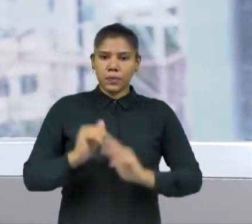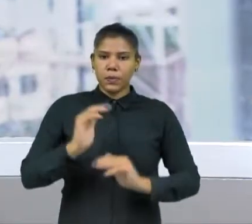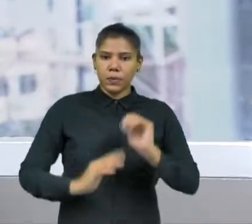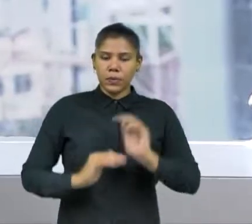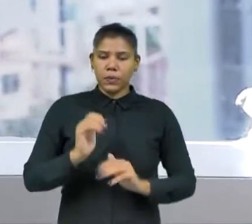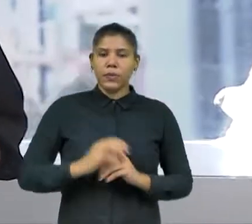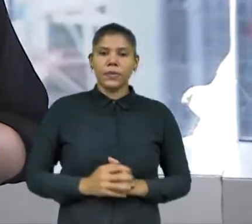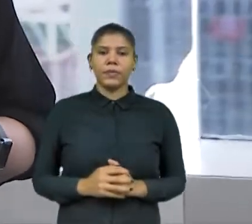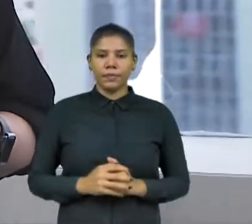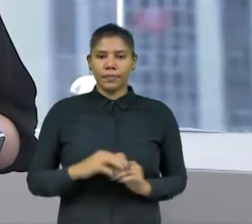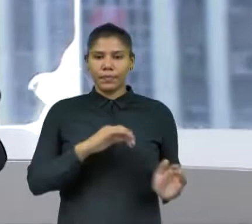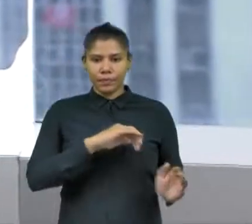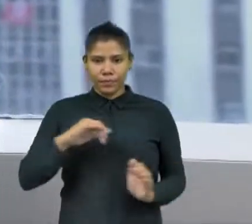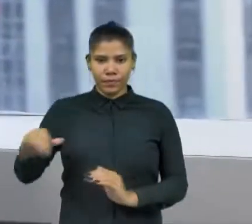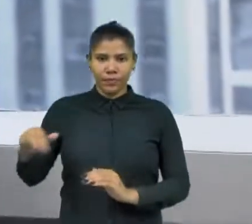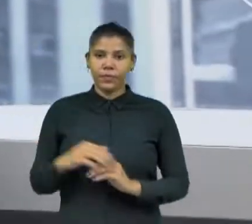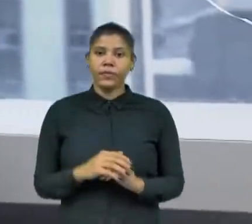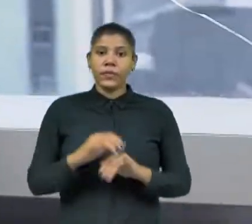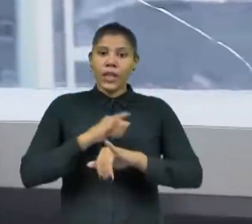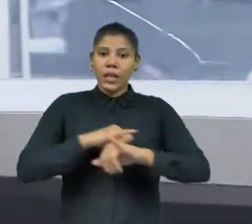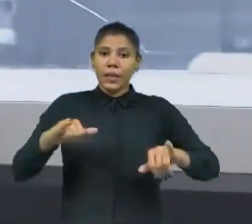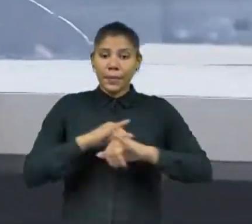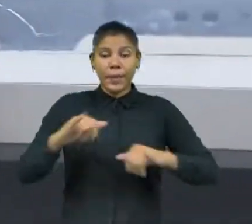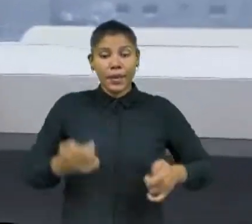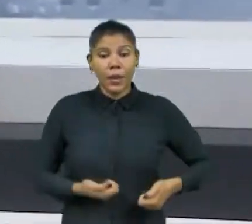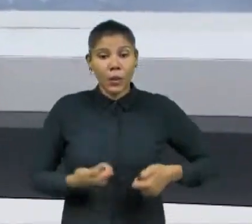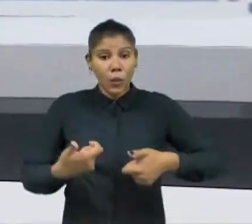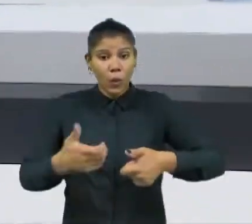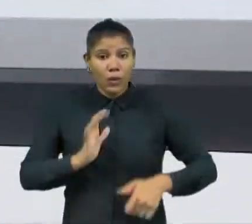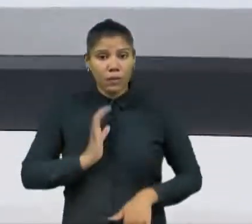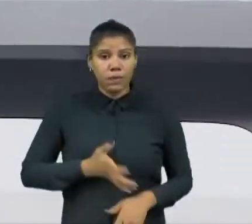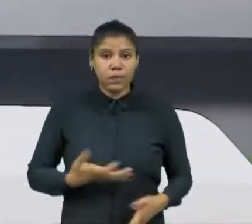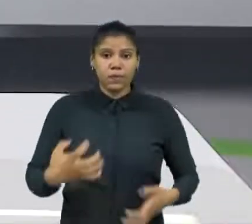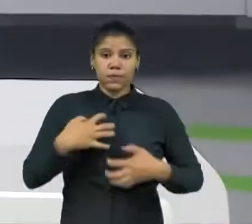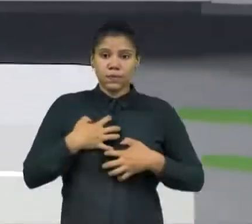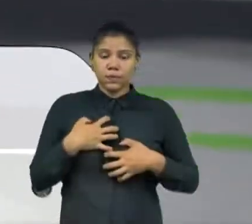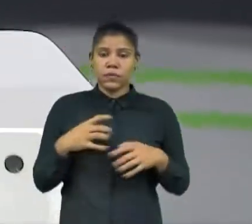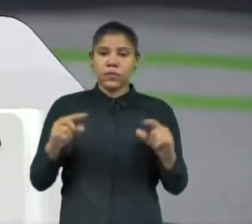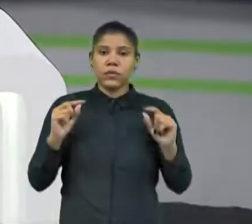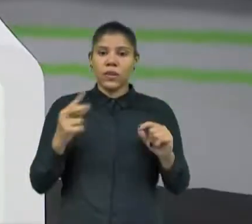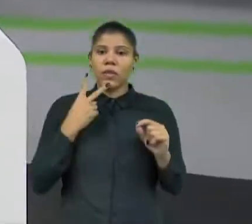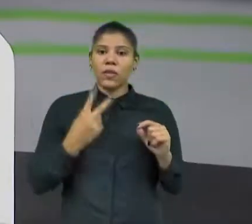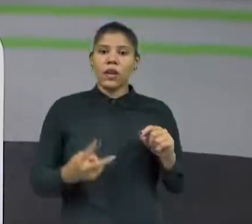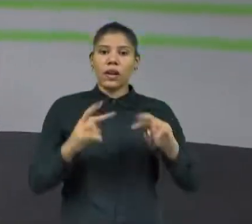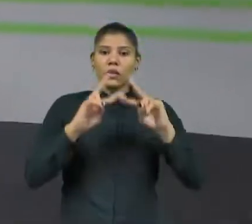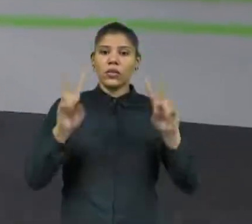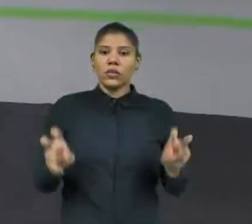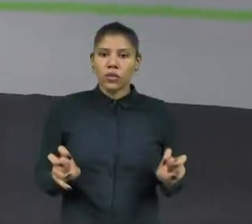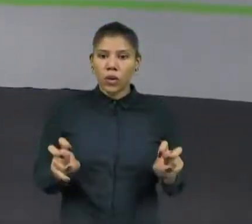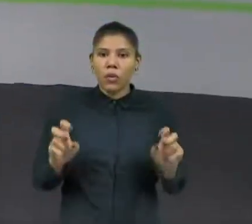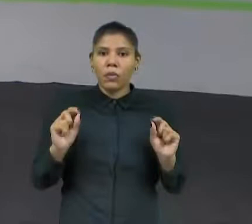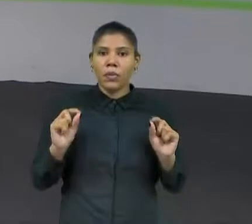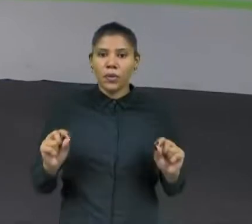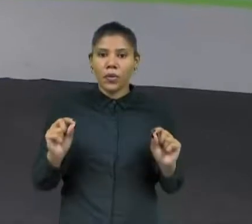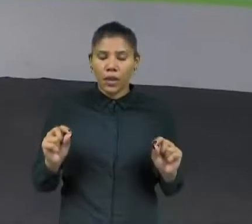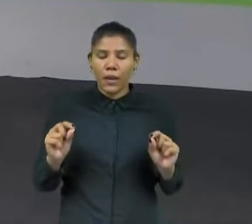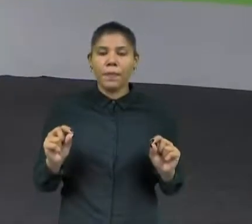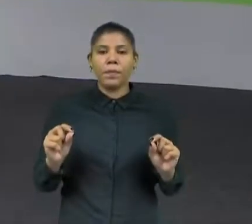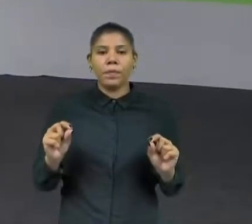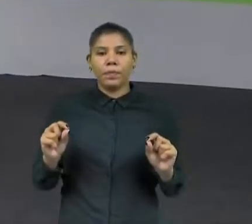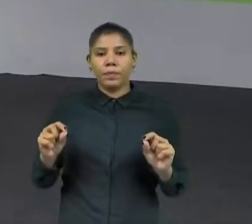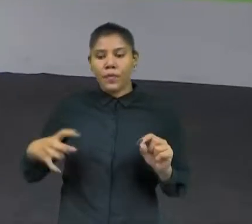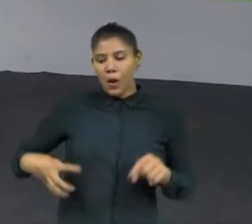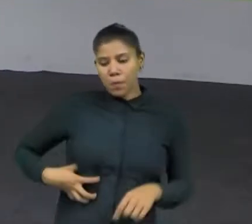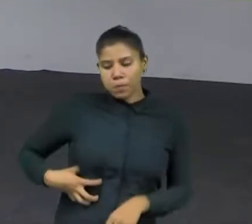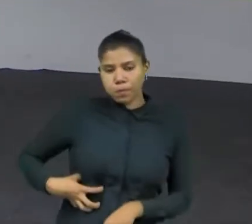Campanha Doi de Coração 2022 enfatiza a importância dos transplantes de fígado. O assunto foi tema de palestra